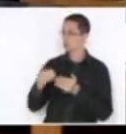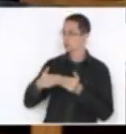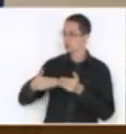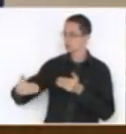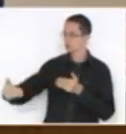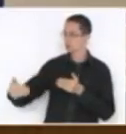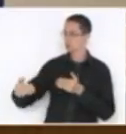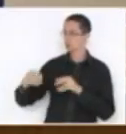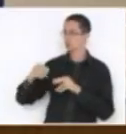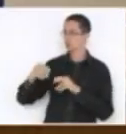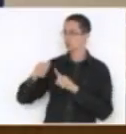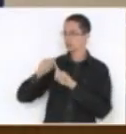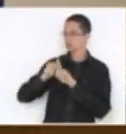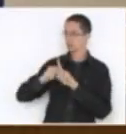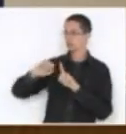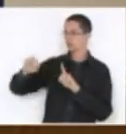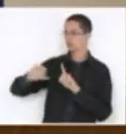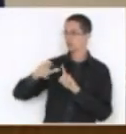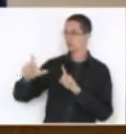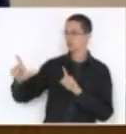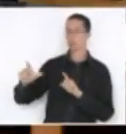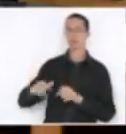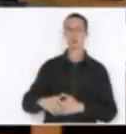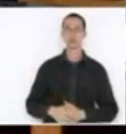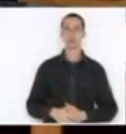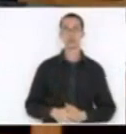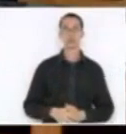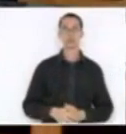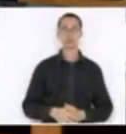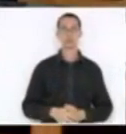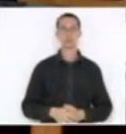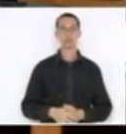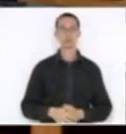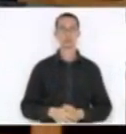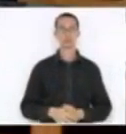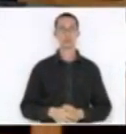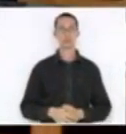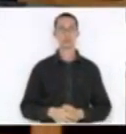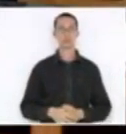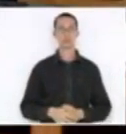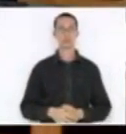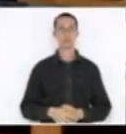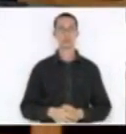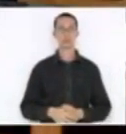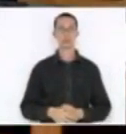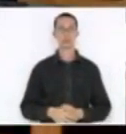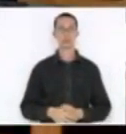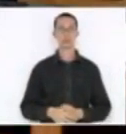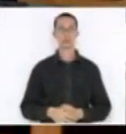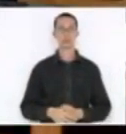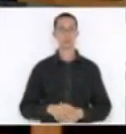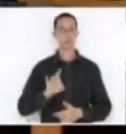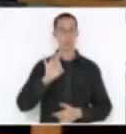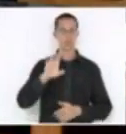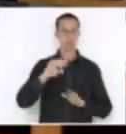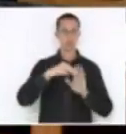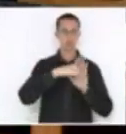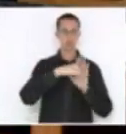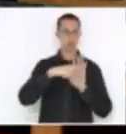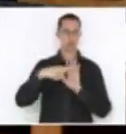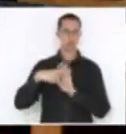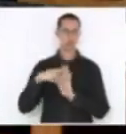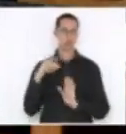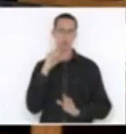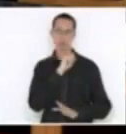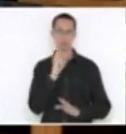Não está longe, então dá para... Não, não, não, não, não. Sr. Presidente, mas não é o... não é só fazer a medida provisória, aí vai